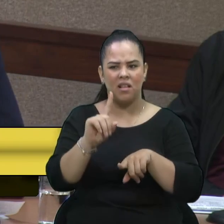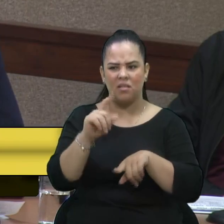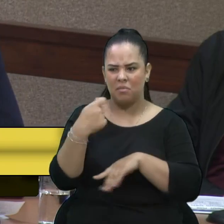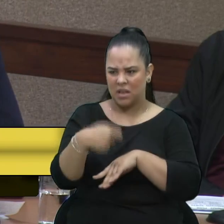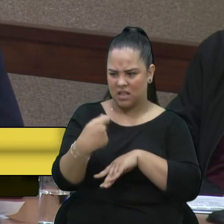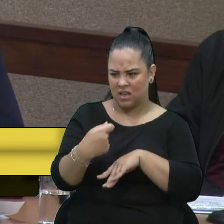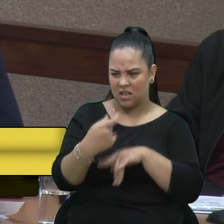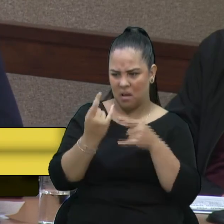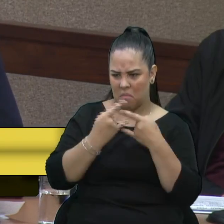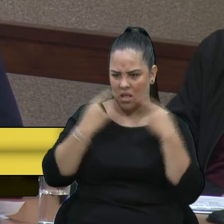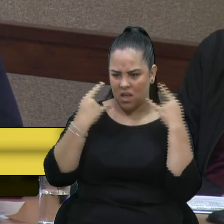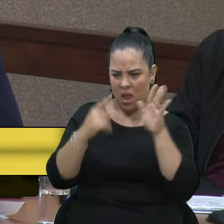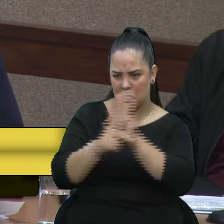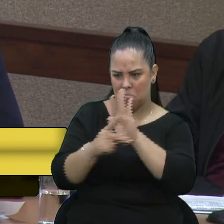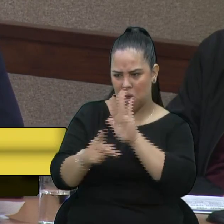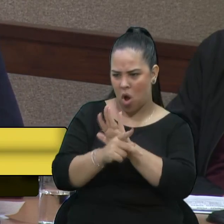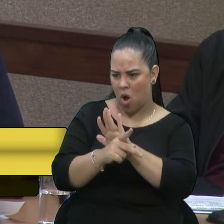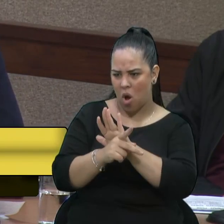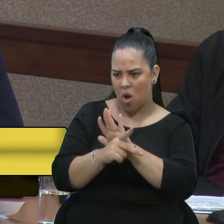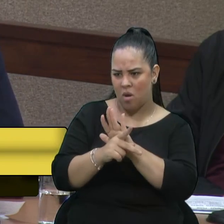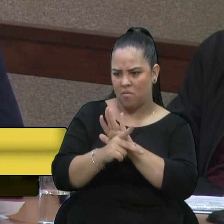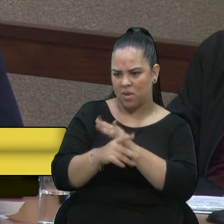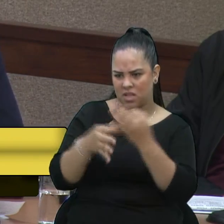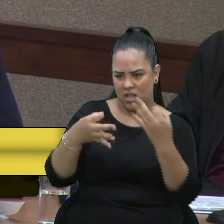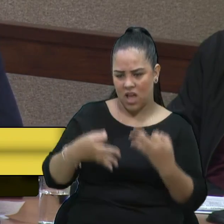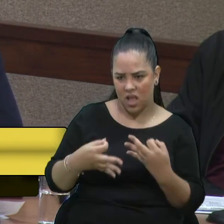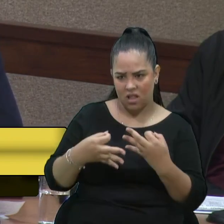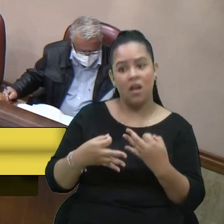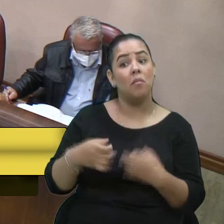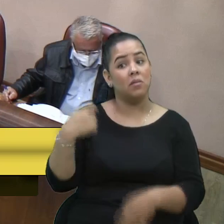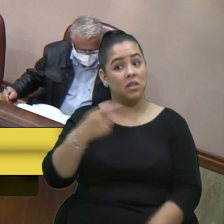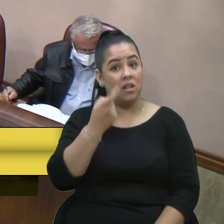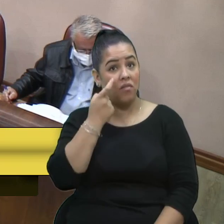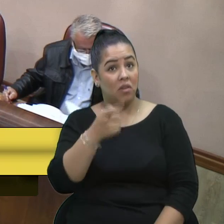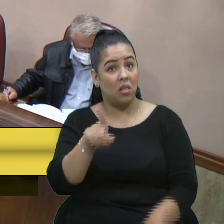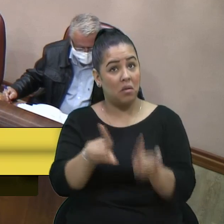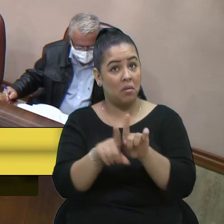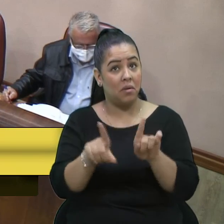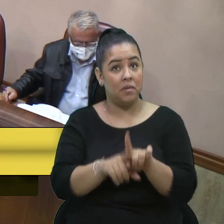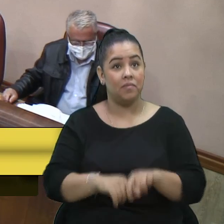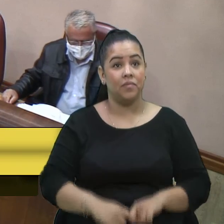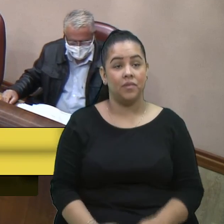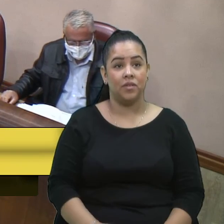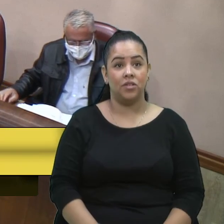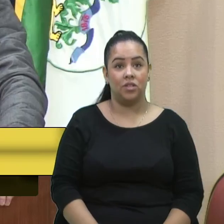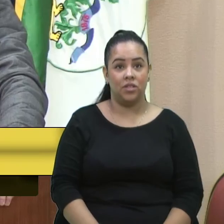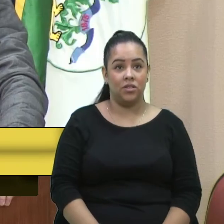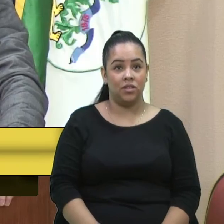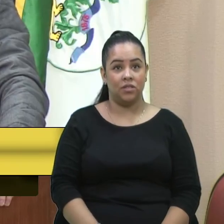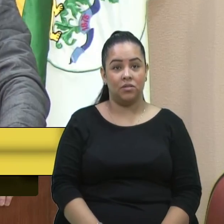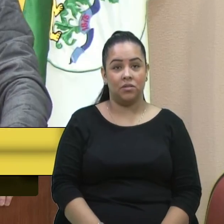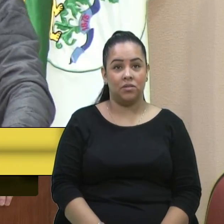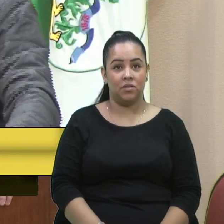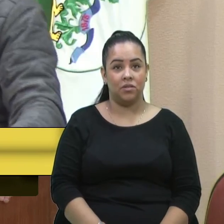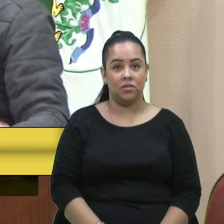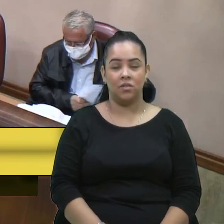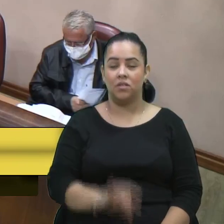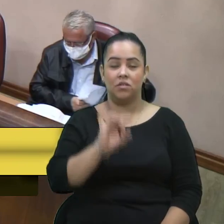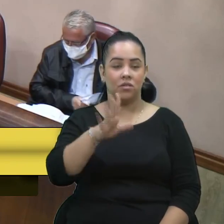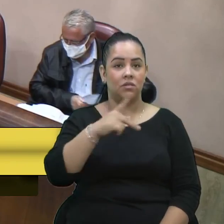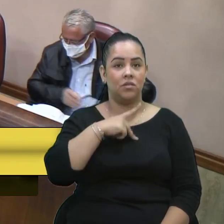aulas. Então, está na hora também de a gente rever isso aí também. Obrigado, vereador Scalco. Seria isso, senhor presidente. Obrigado.